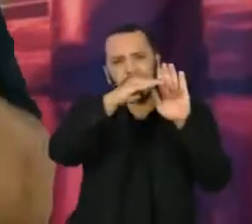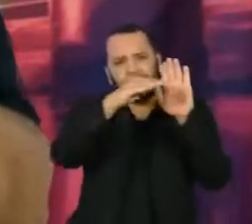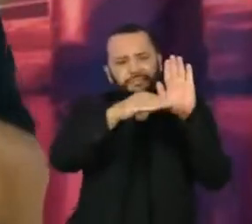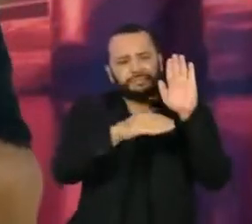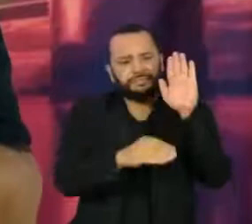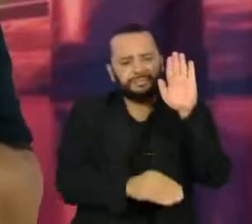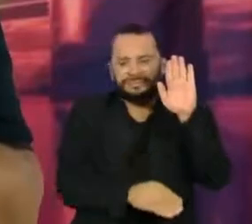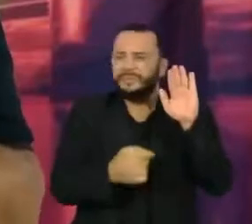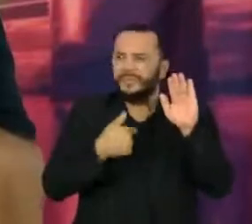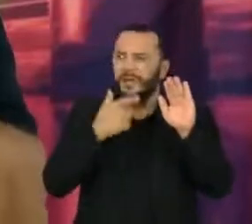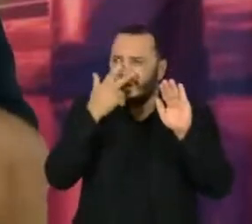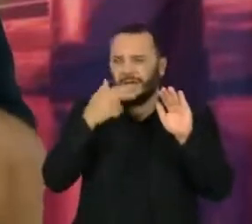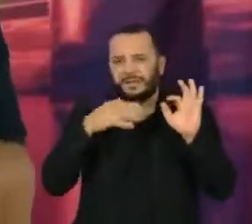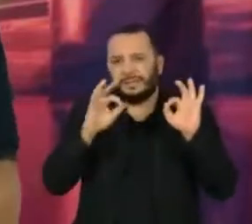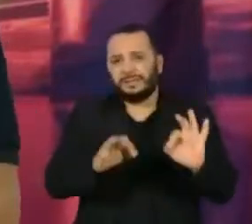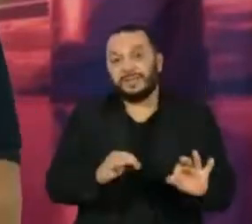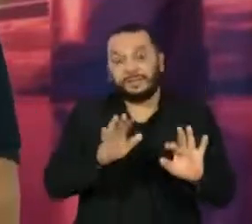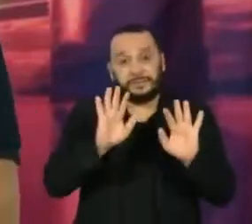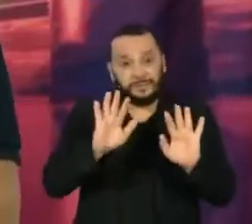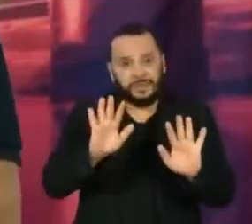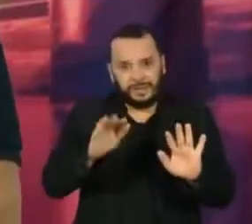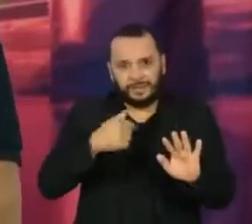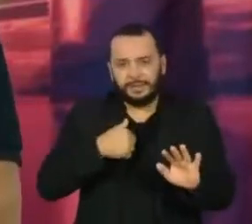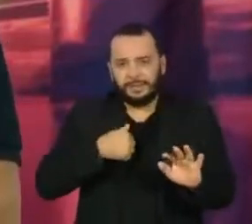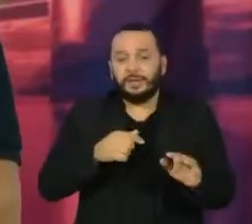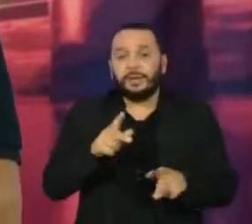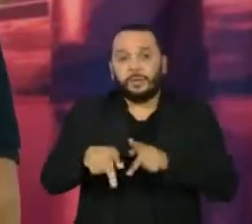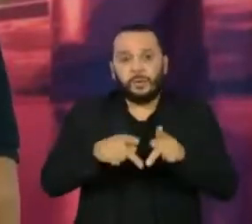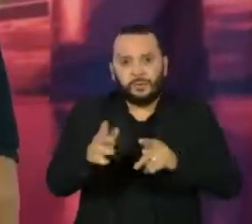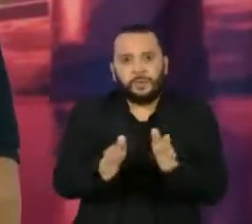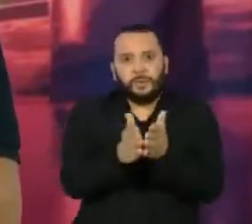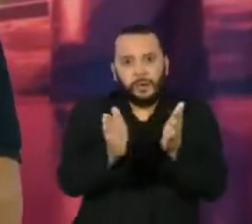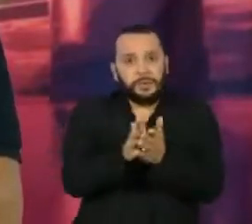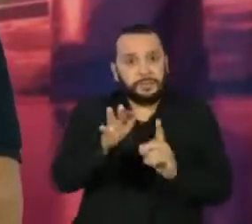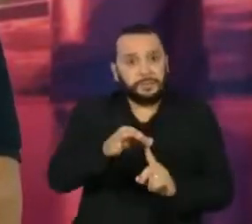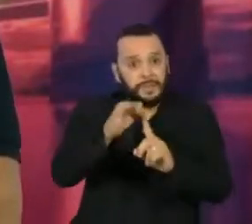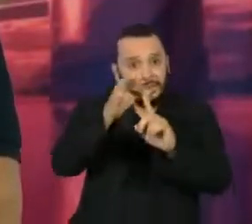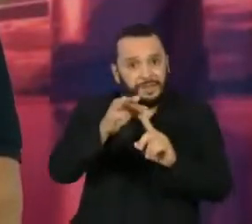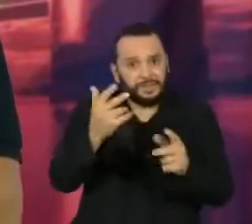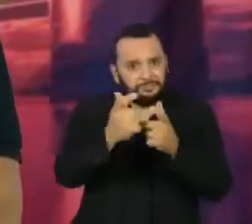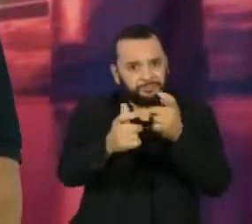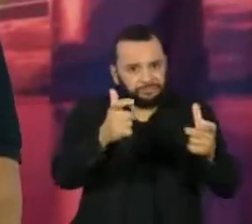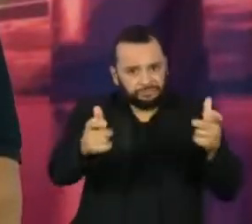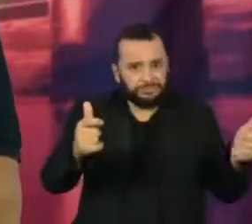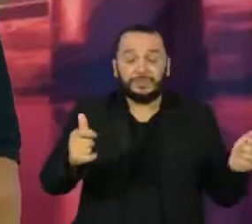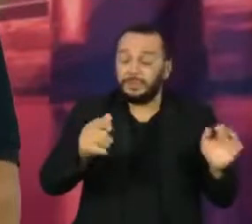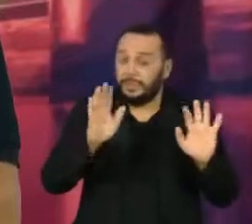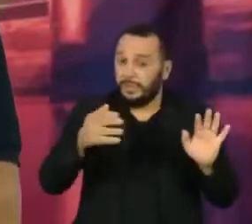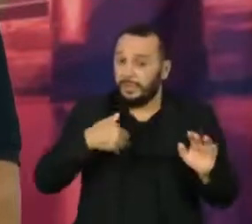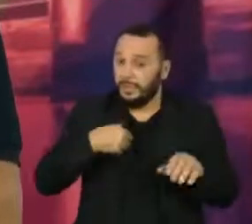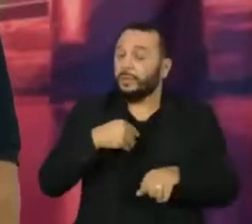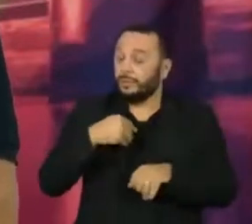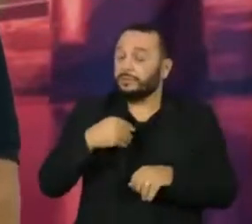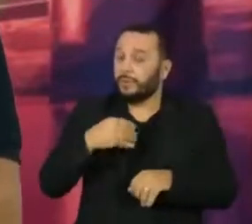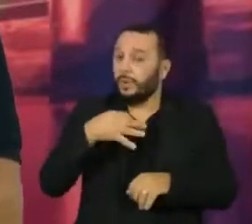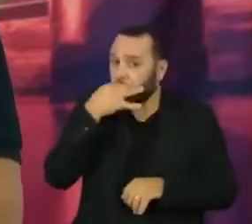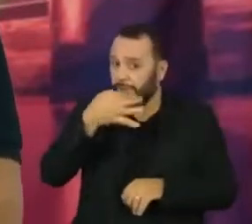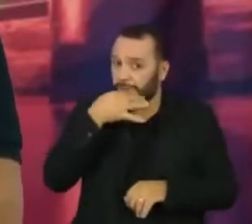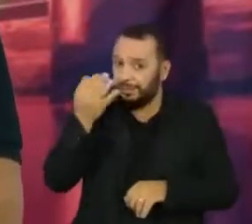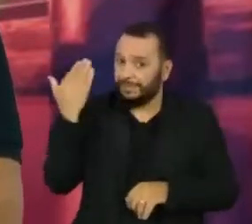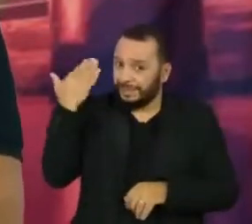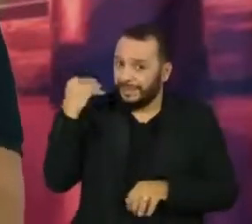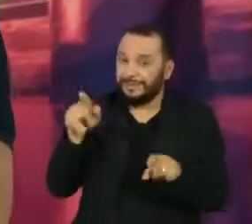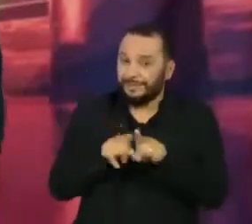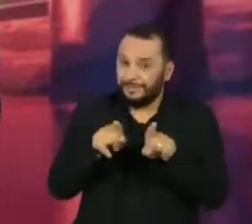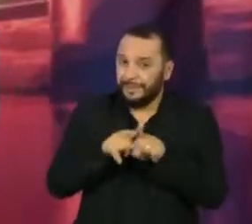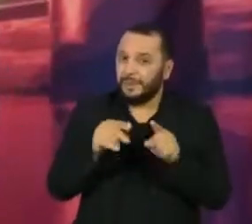de priorizar as populações mais vulneráveis é uma sugestão que eu tinha dado lá atrás e que eu acho que continua sendo